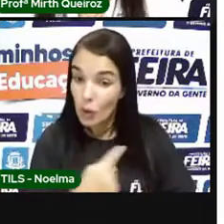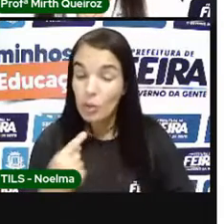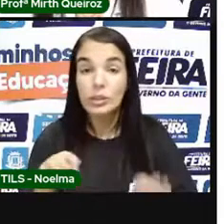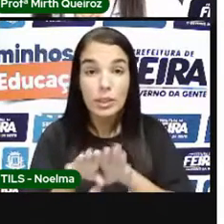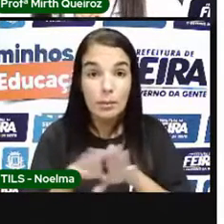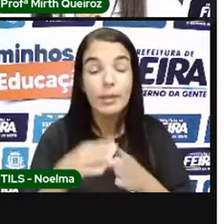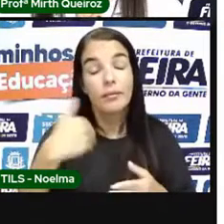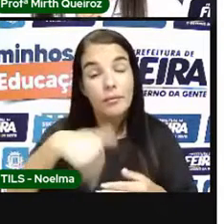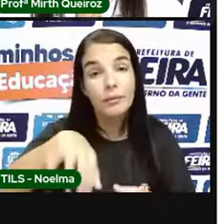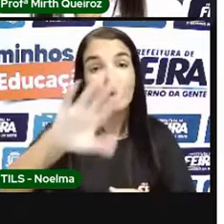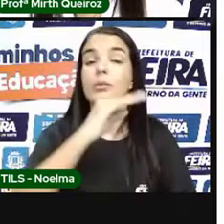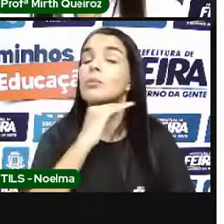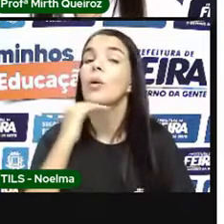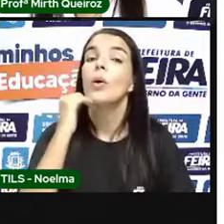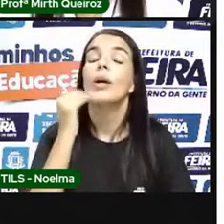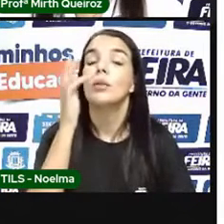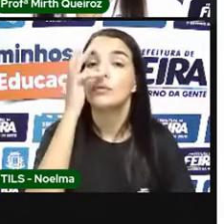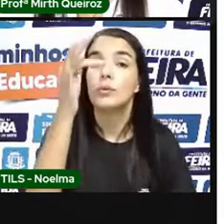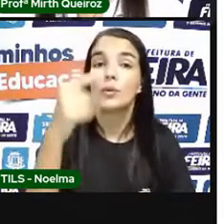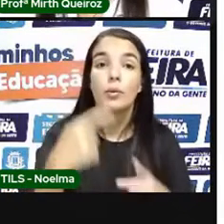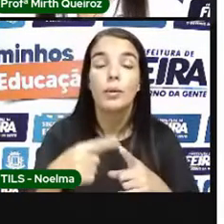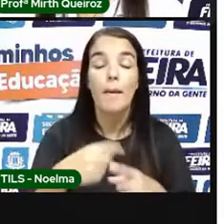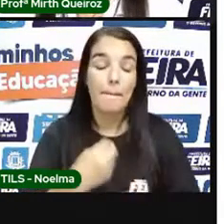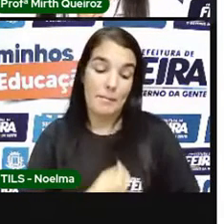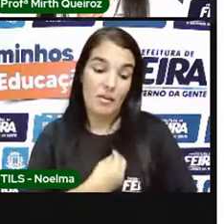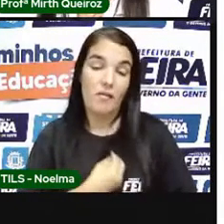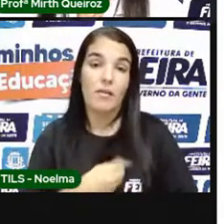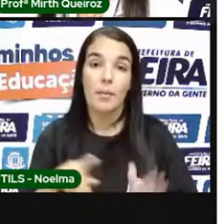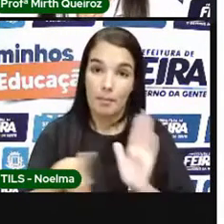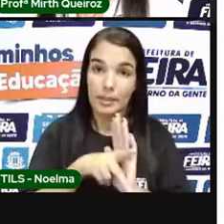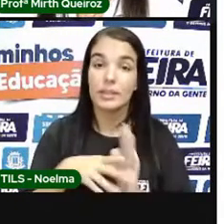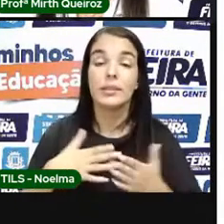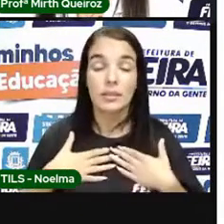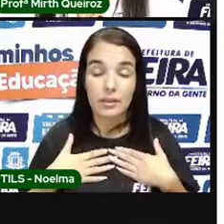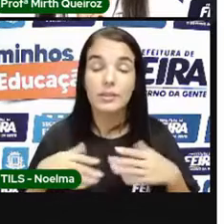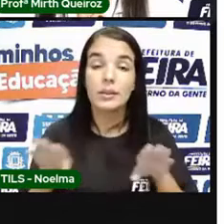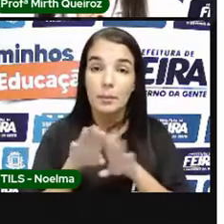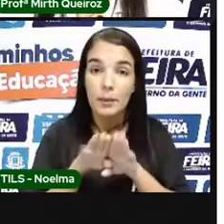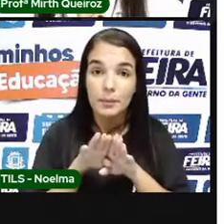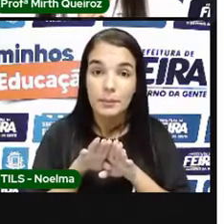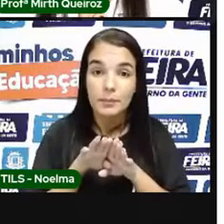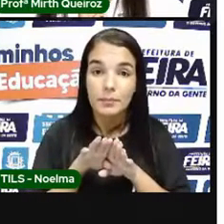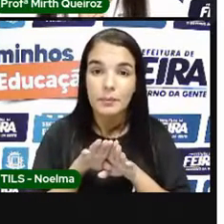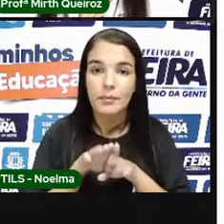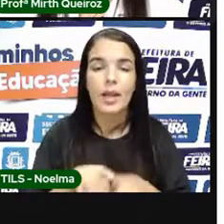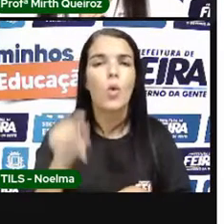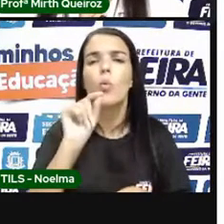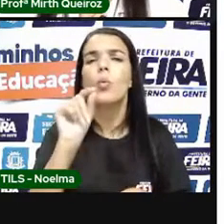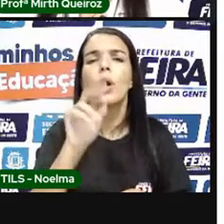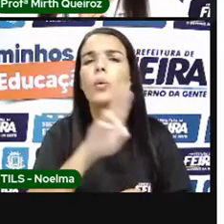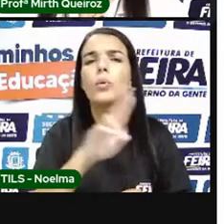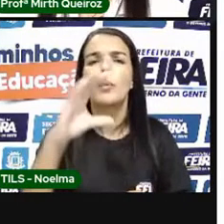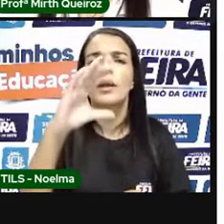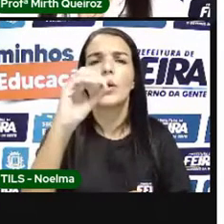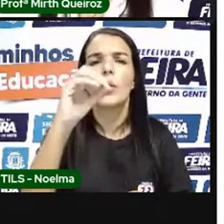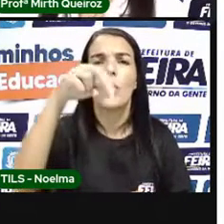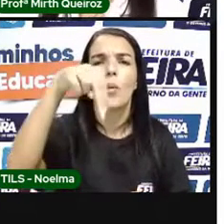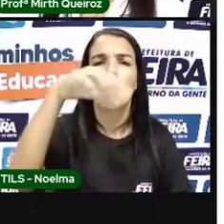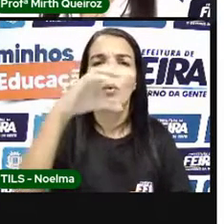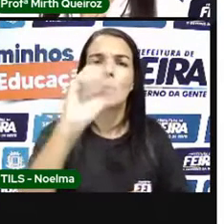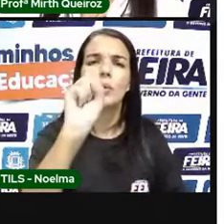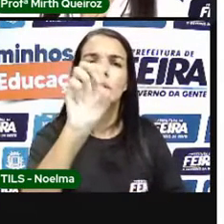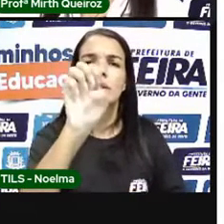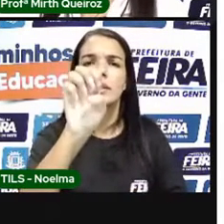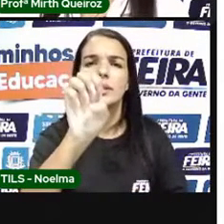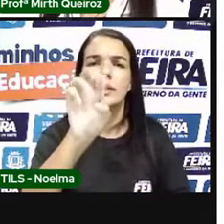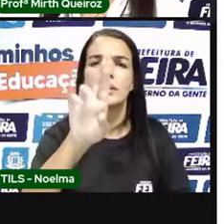preciso Conservar E preservar O meio ambiente O que é Conservar? Conservar Vai fazer